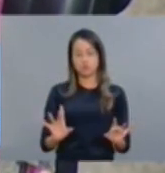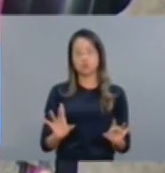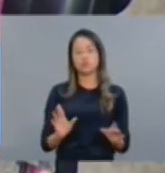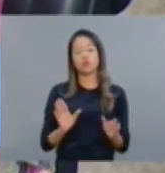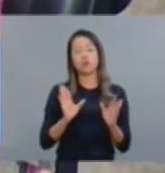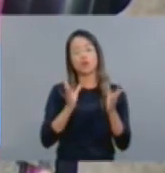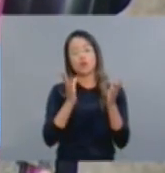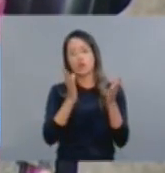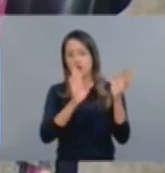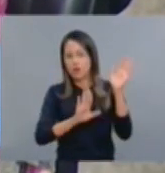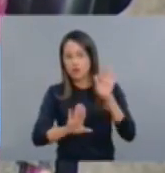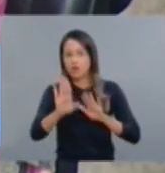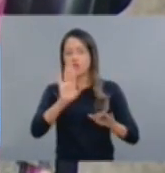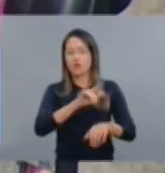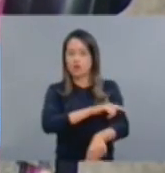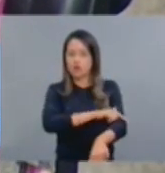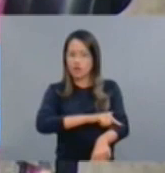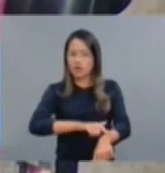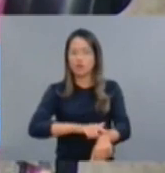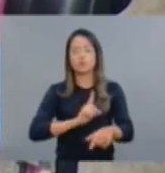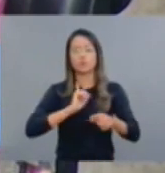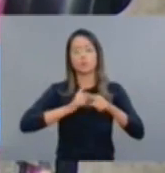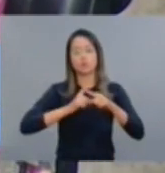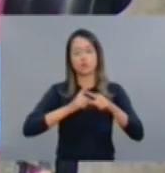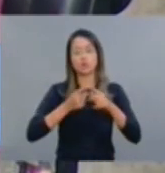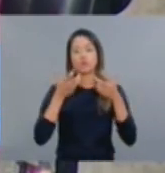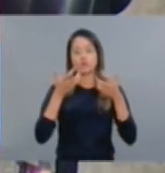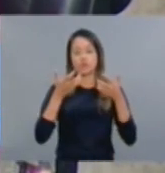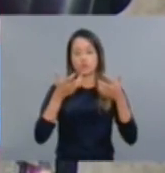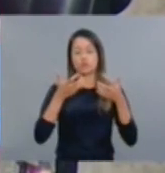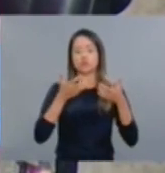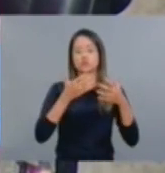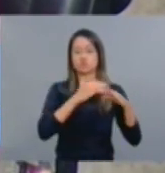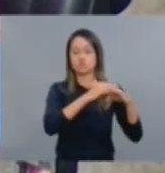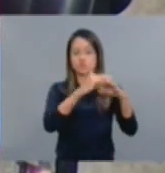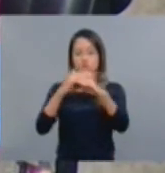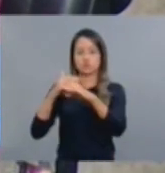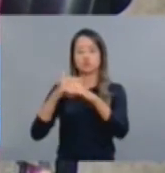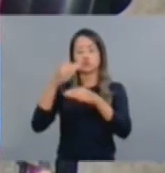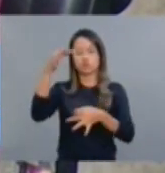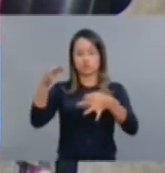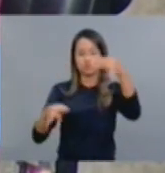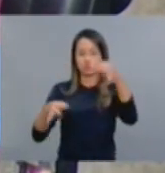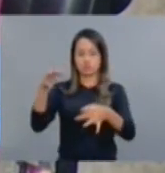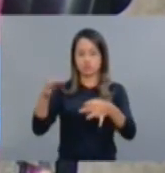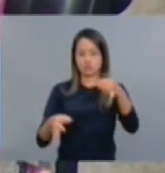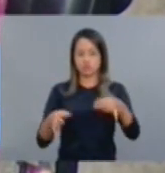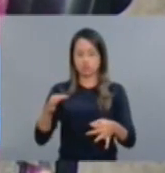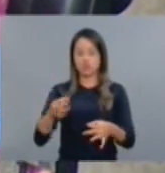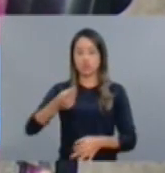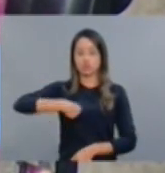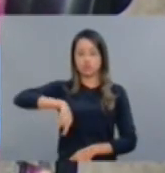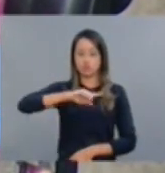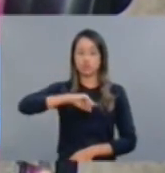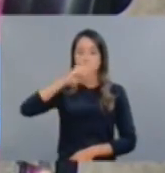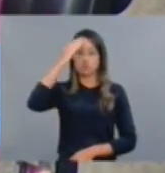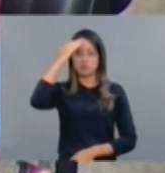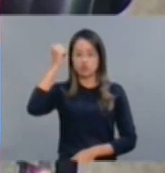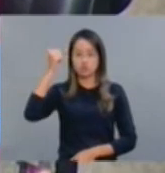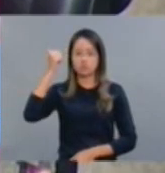muita cautela e serenidade, que o desejo de justiça não nos torne injustos. Sabemos que os gritos de